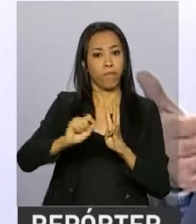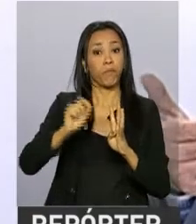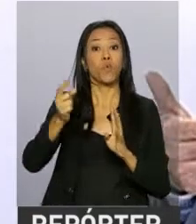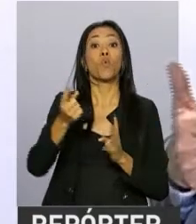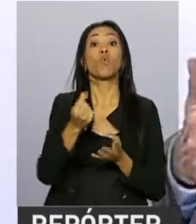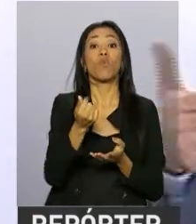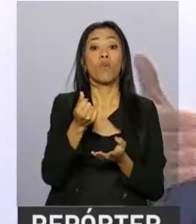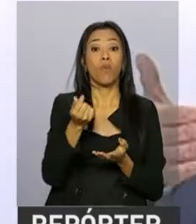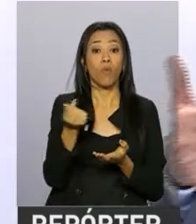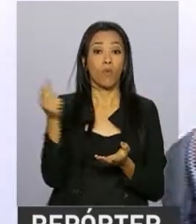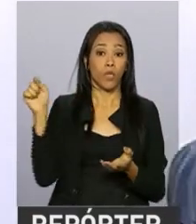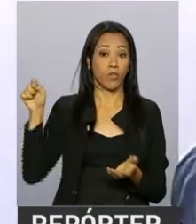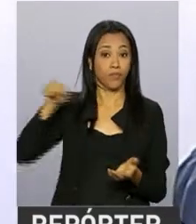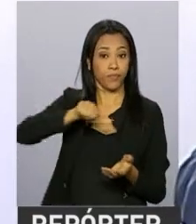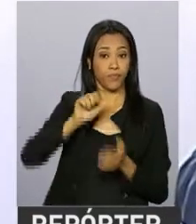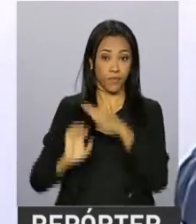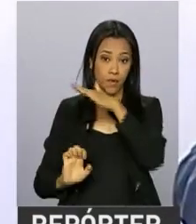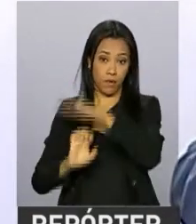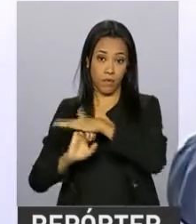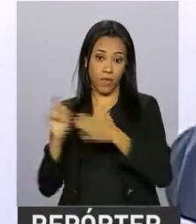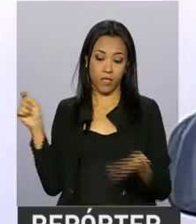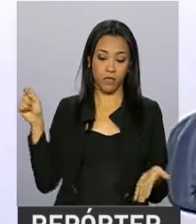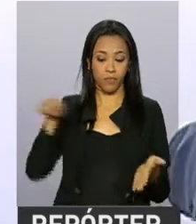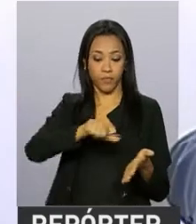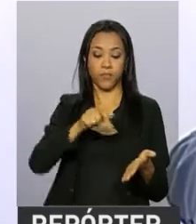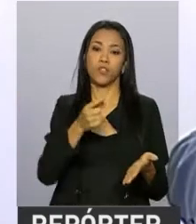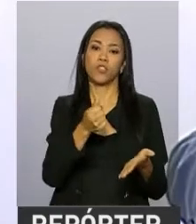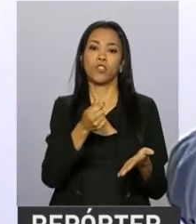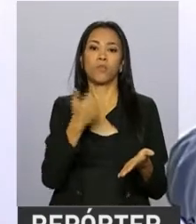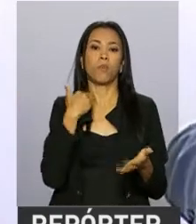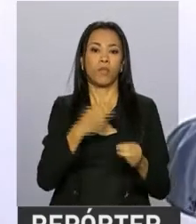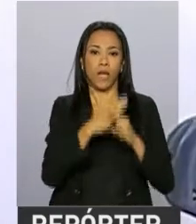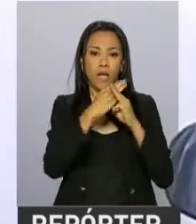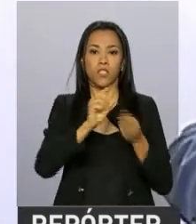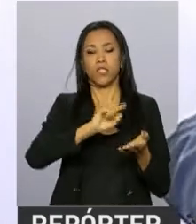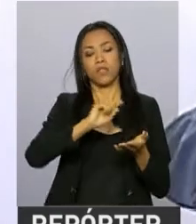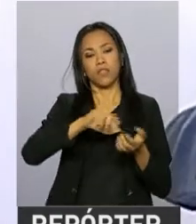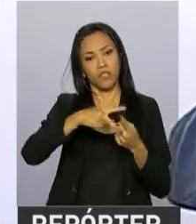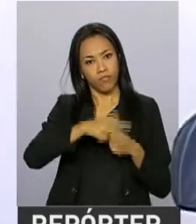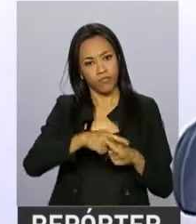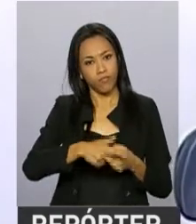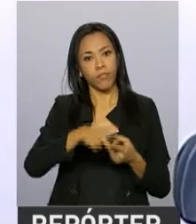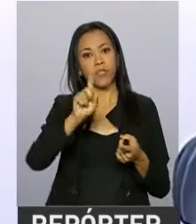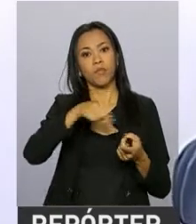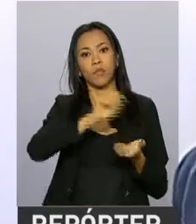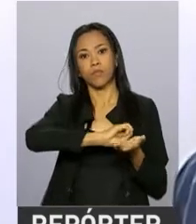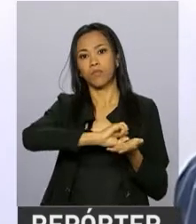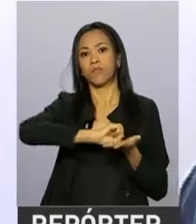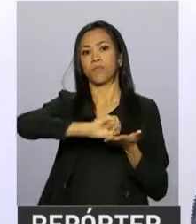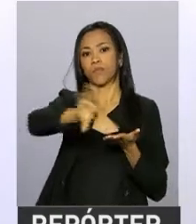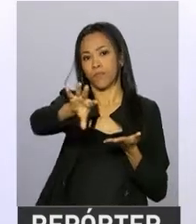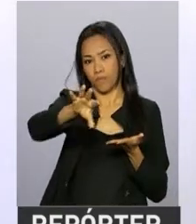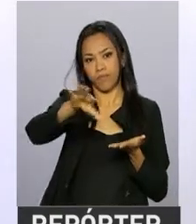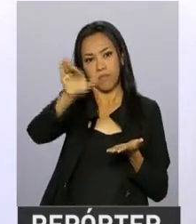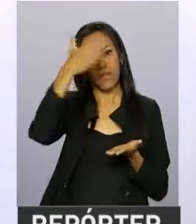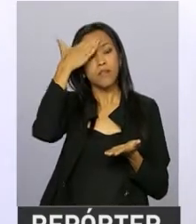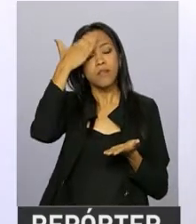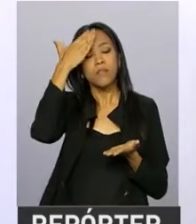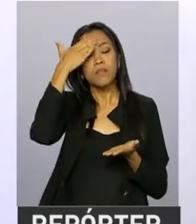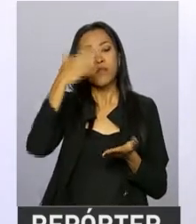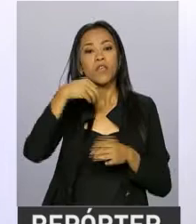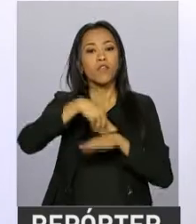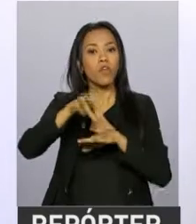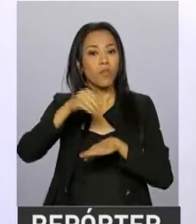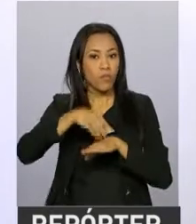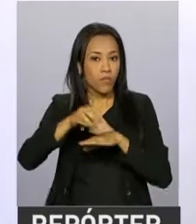depósito feito pelo empregador, a correção promovida pela Caixa em